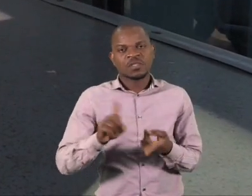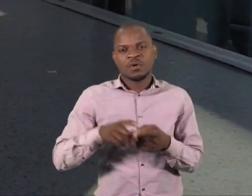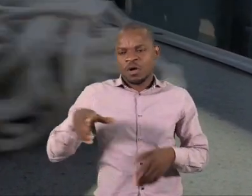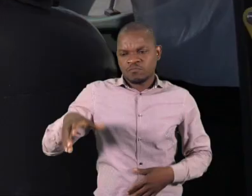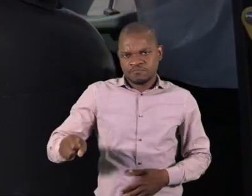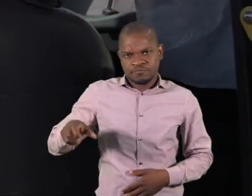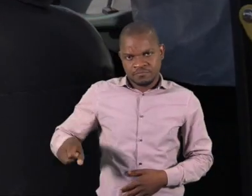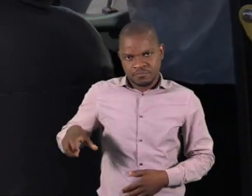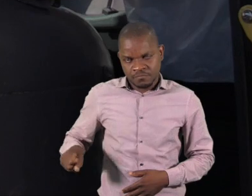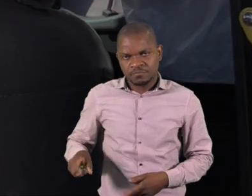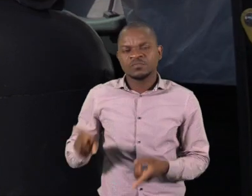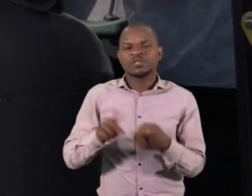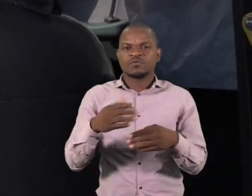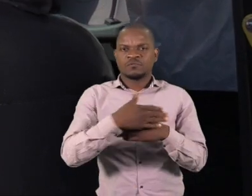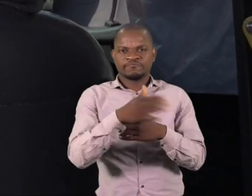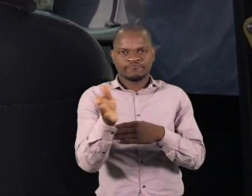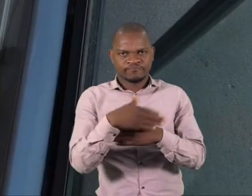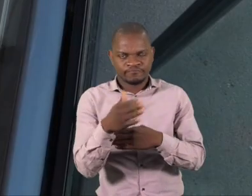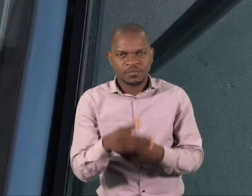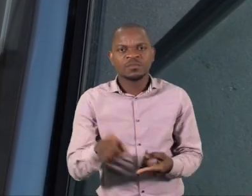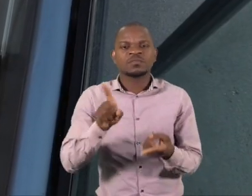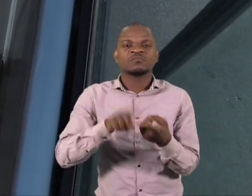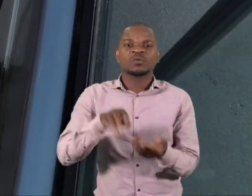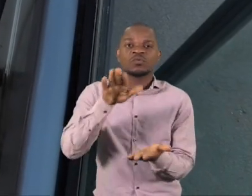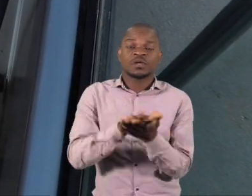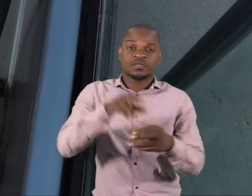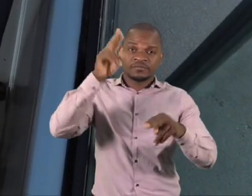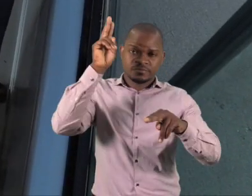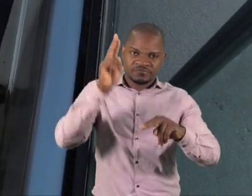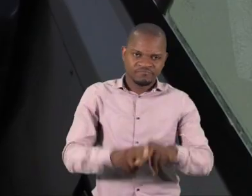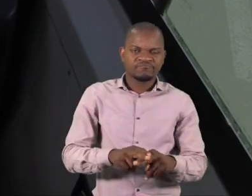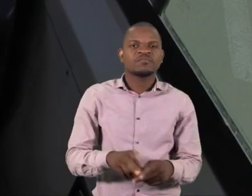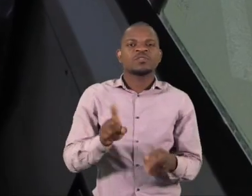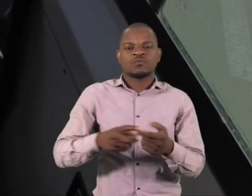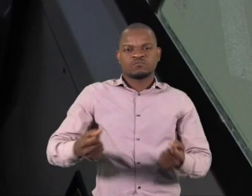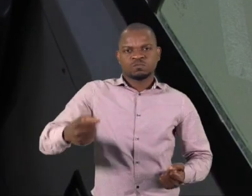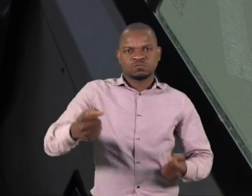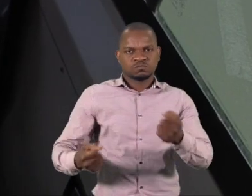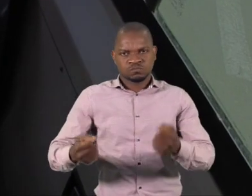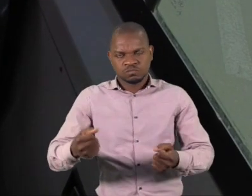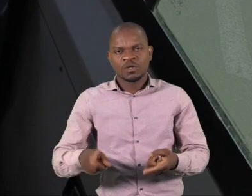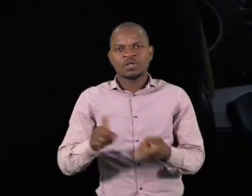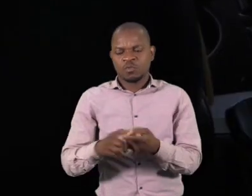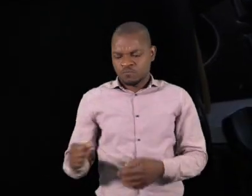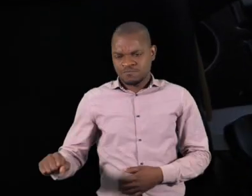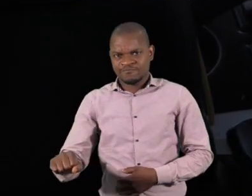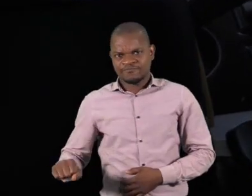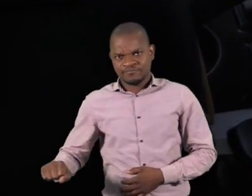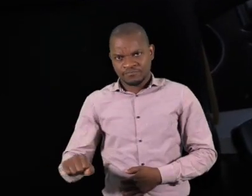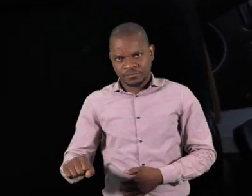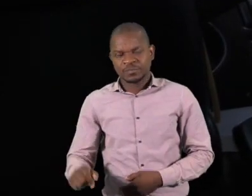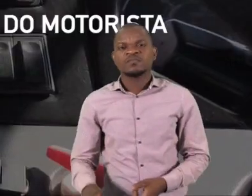Desinfete os corrimões, as maçanetas das portas, os bancos, os volantes, a